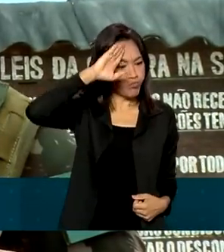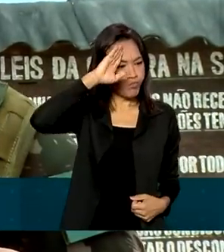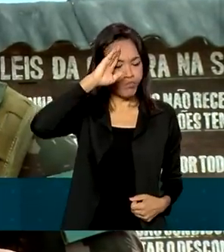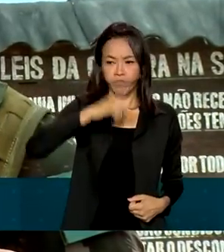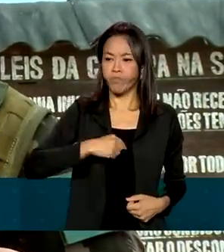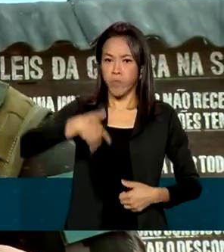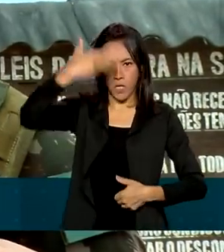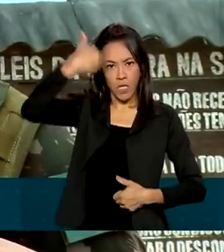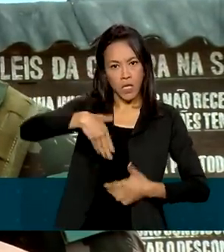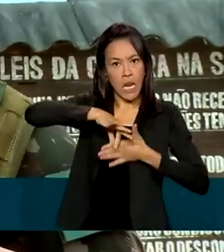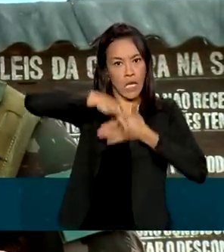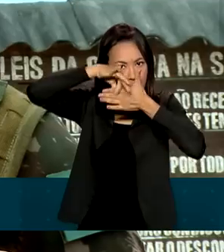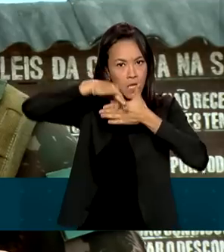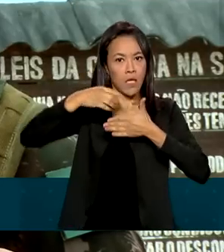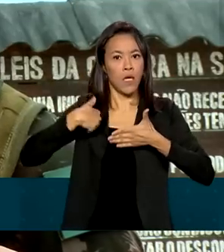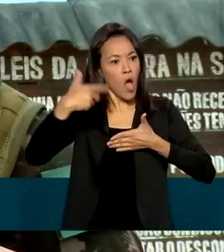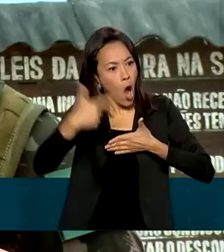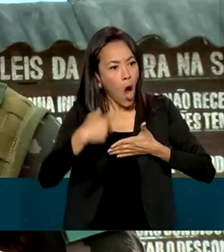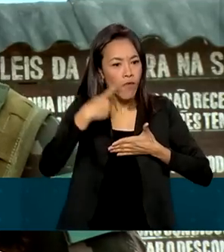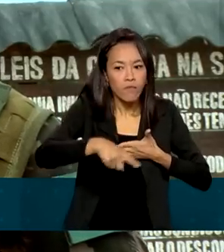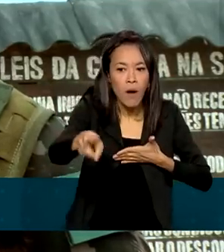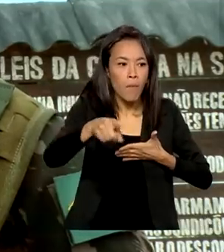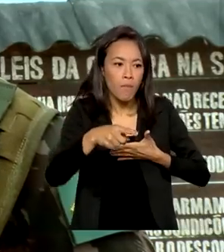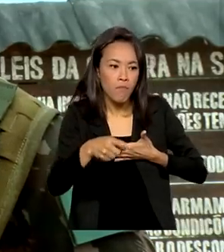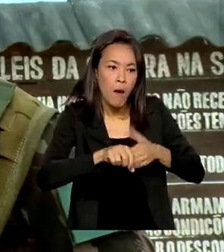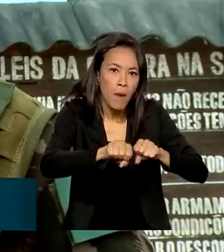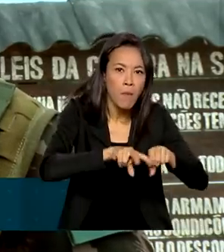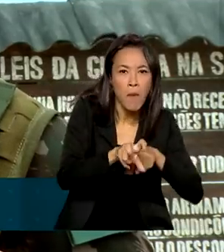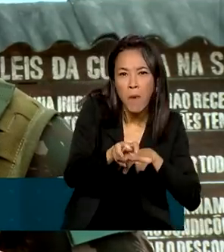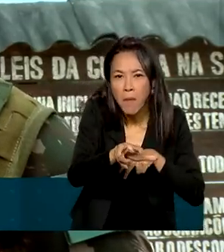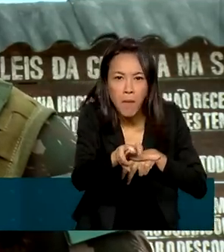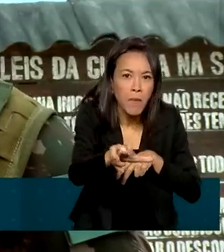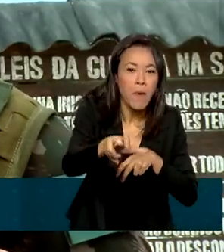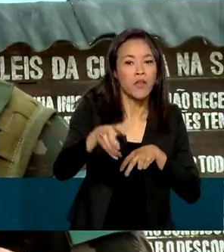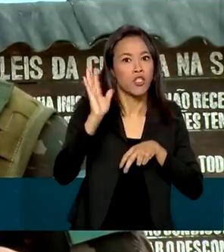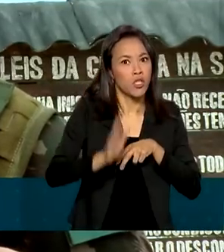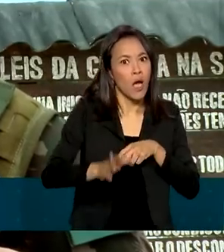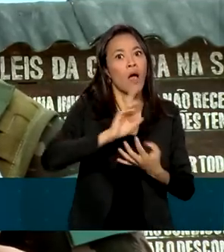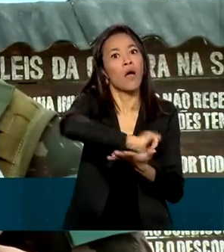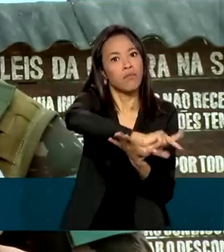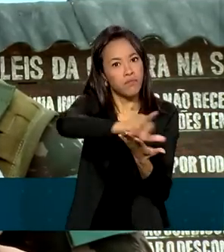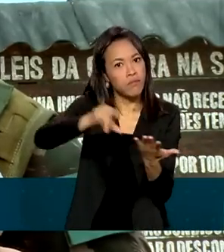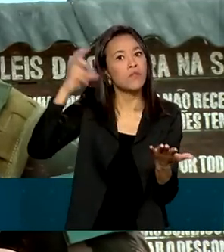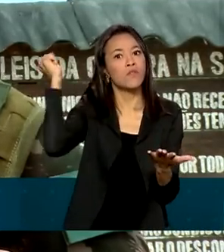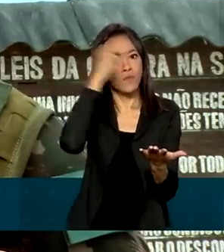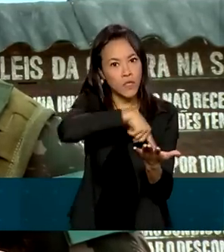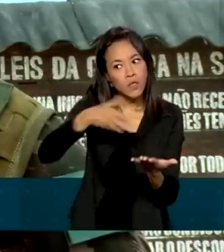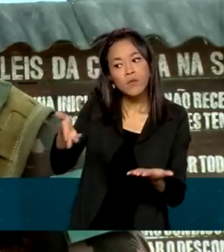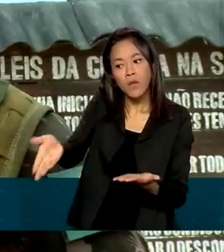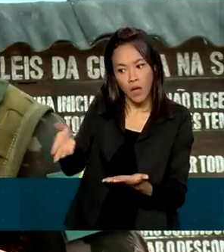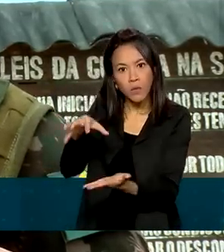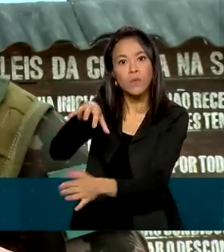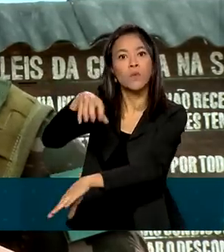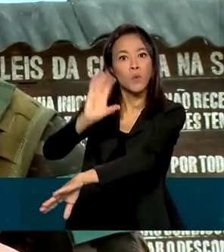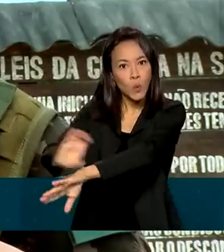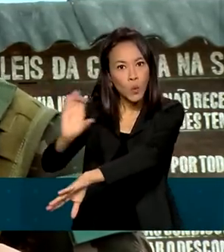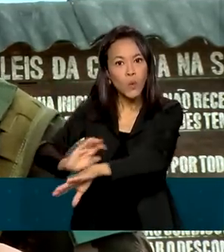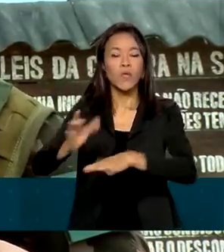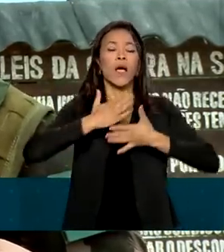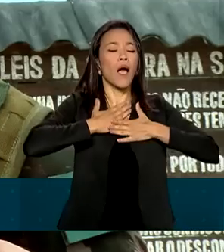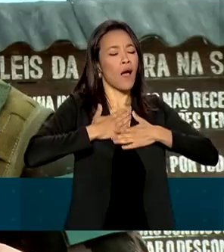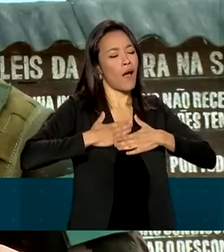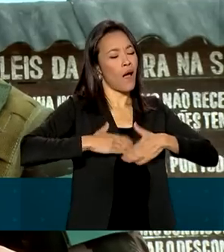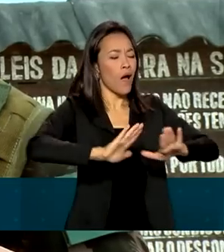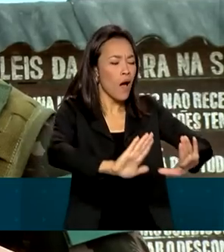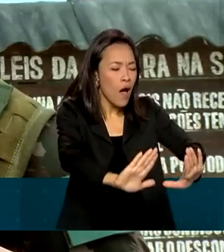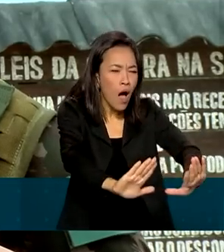ou quando chega na hora de uma operação, isso faz com que a gente, como a gente já passou por situações muito difíceis no curso, faz com que a gente tenha mais calma na hora